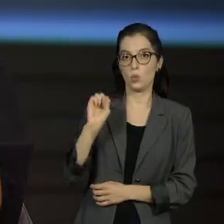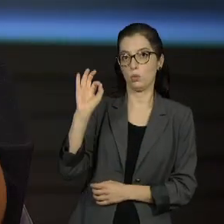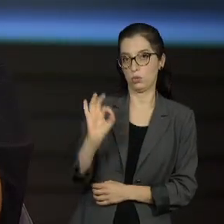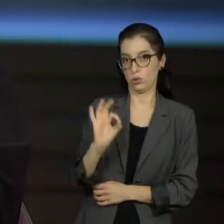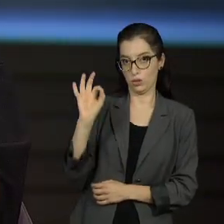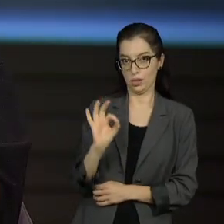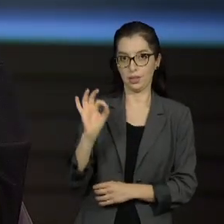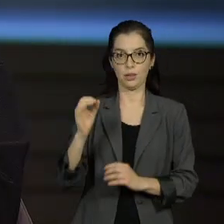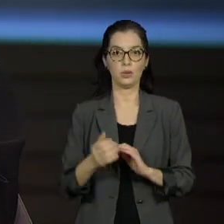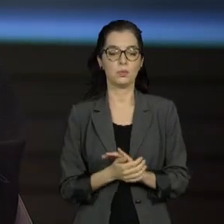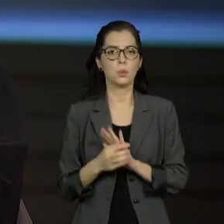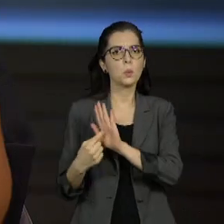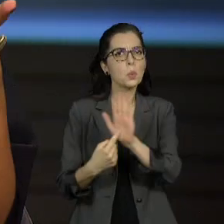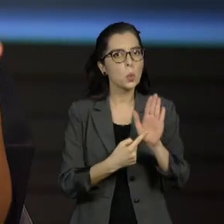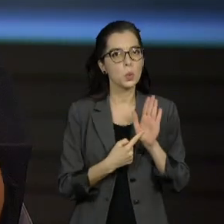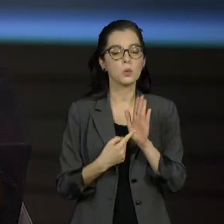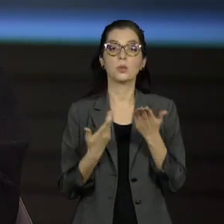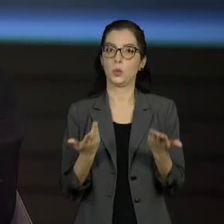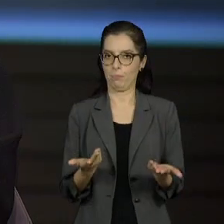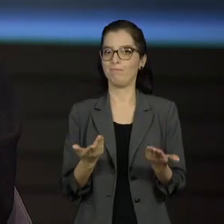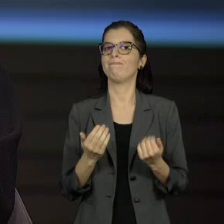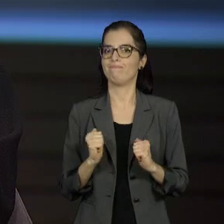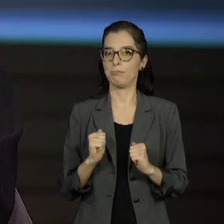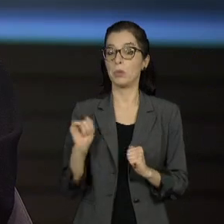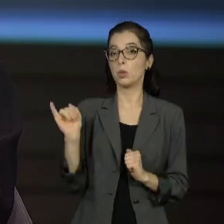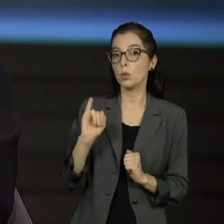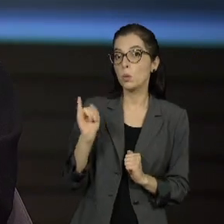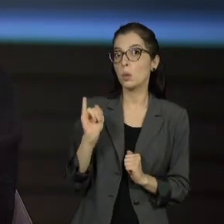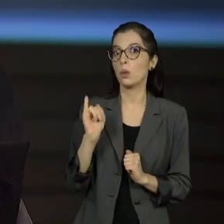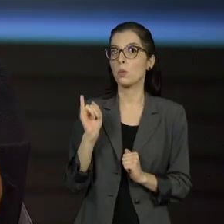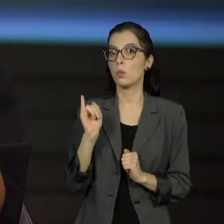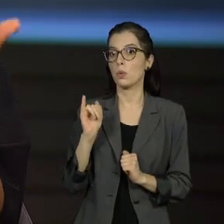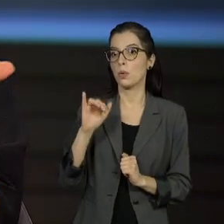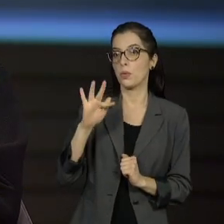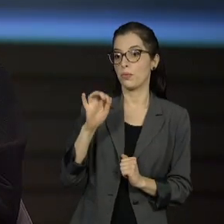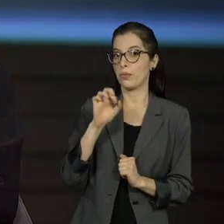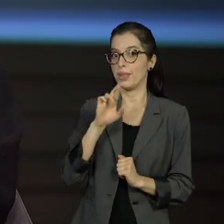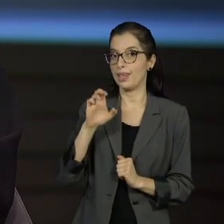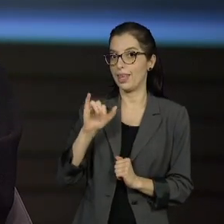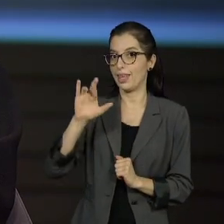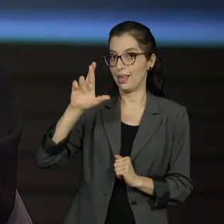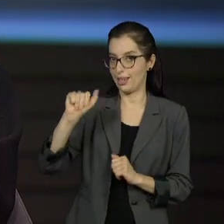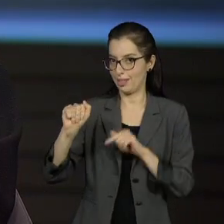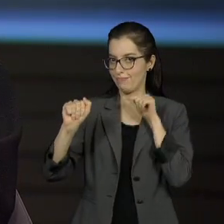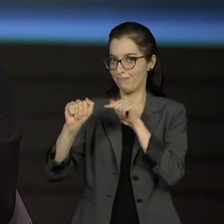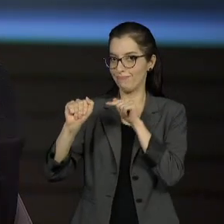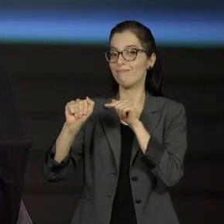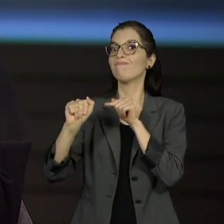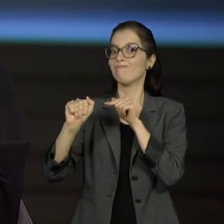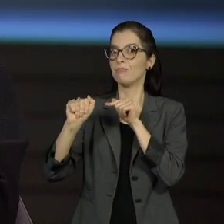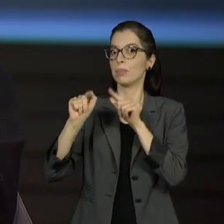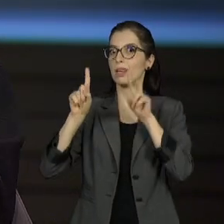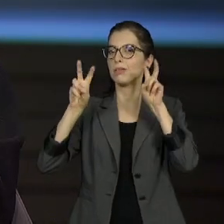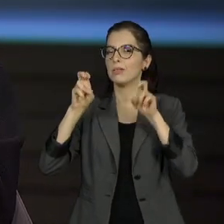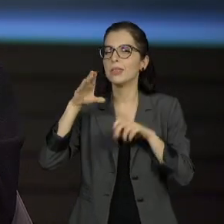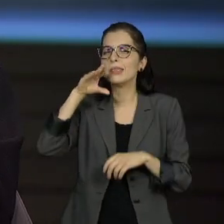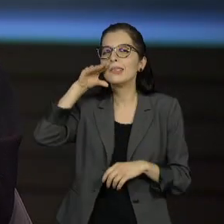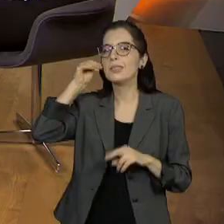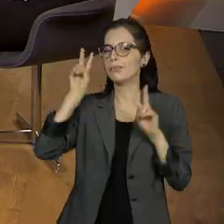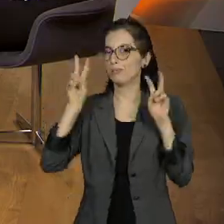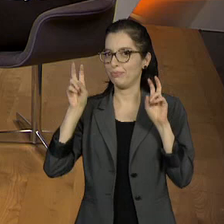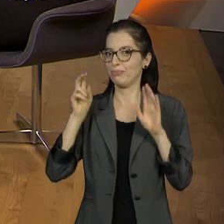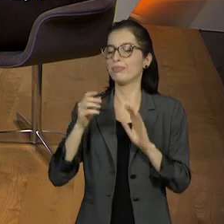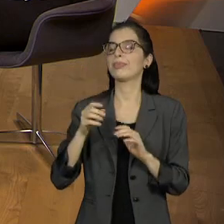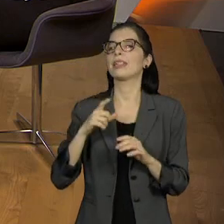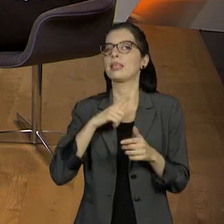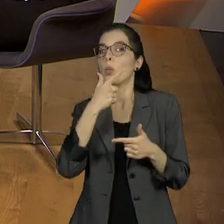projeto dos irmãos Ferreira Gomes, Ciro Gomes e seu irmão Cid, ainda tem vigor no Ceará. É diferente, por exemplo,